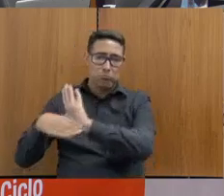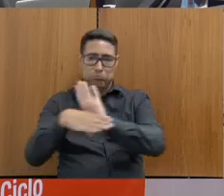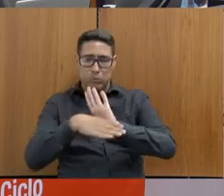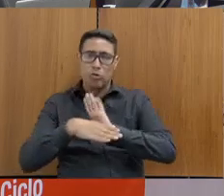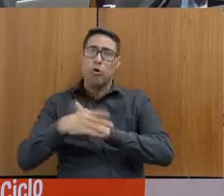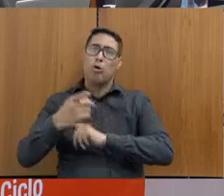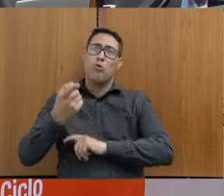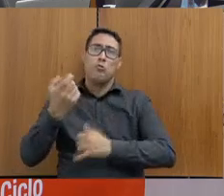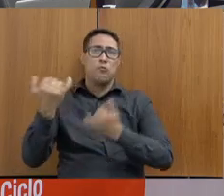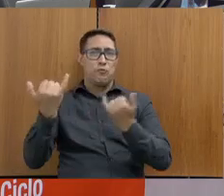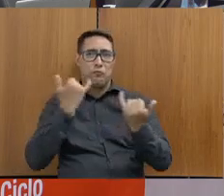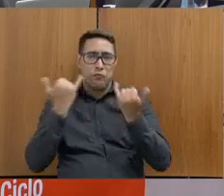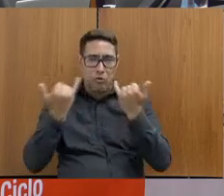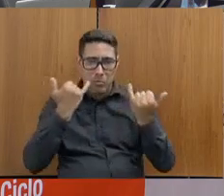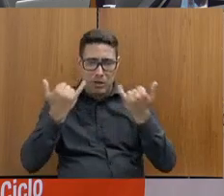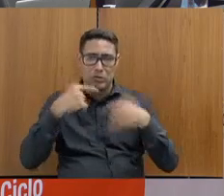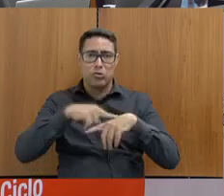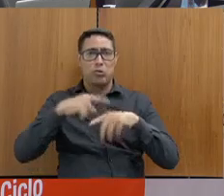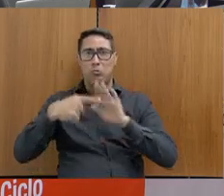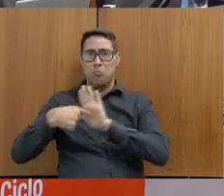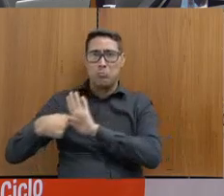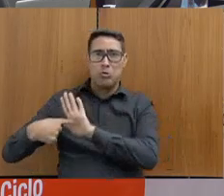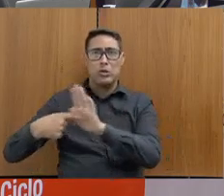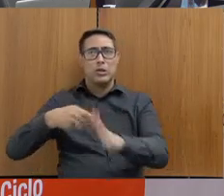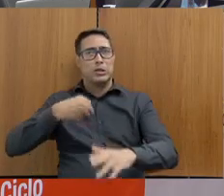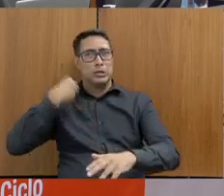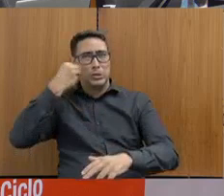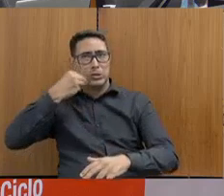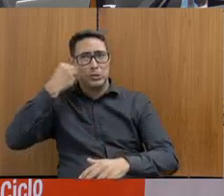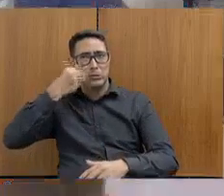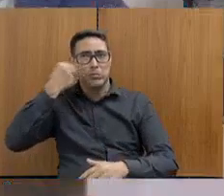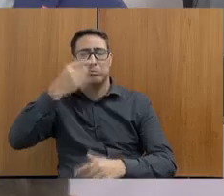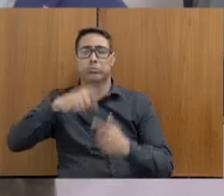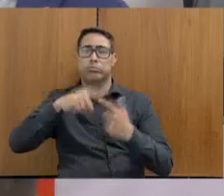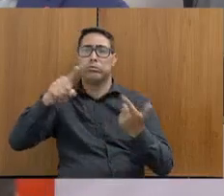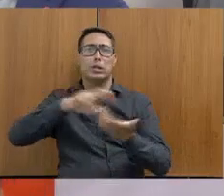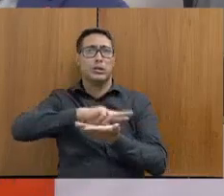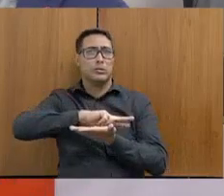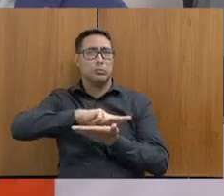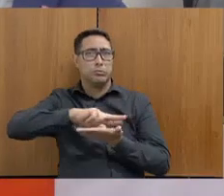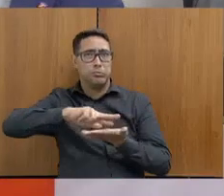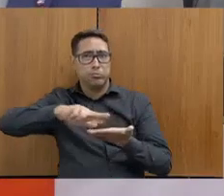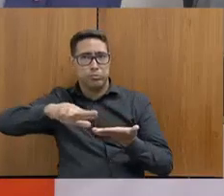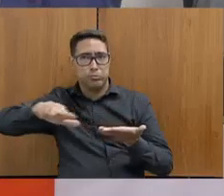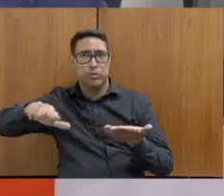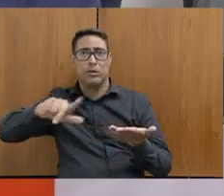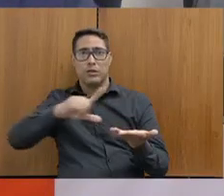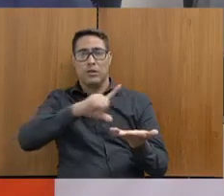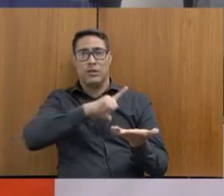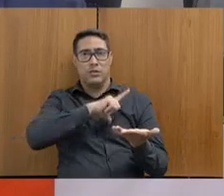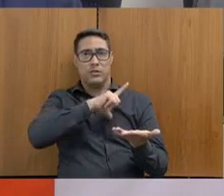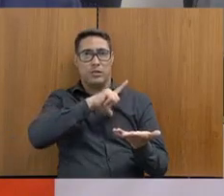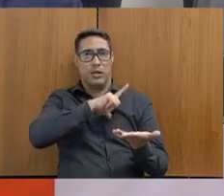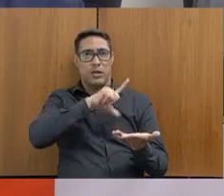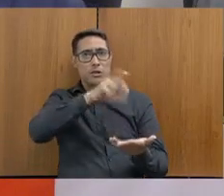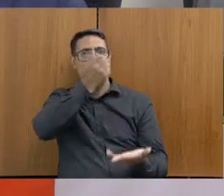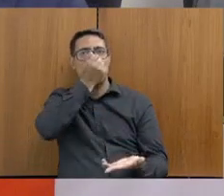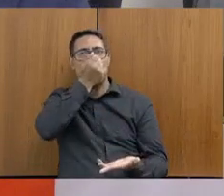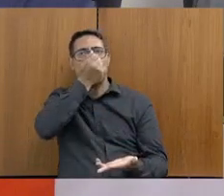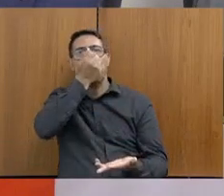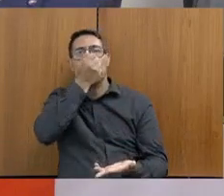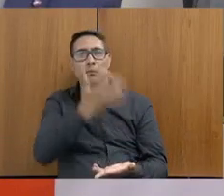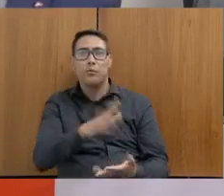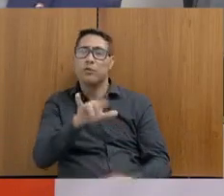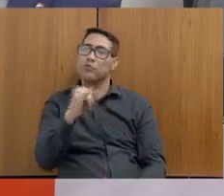língua, demonstrando essa especialidade, esse caráter técnico diferenciado, e isso nos brinda muito. É